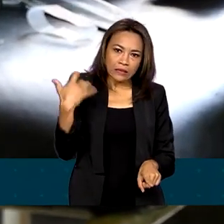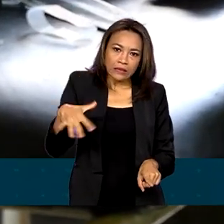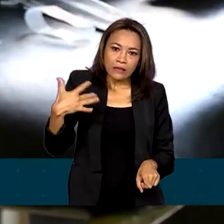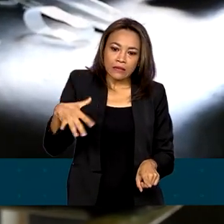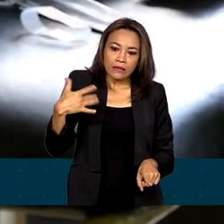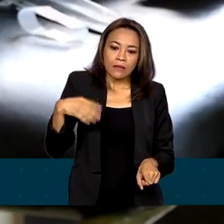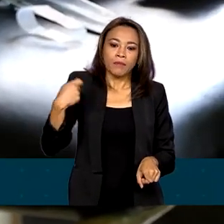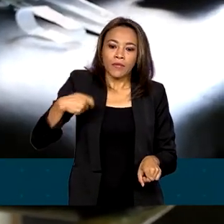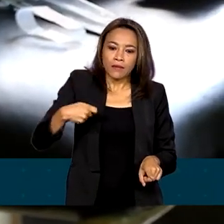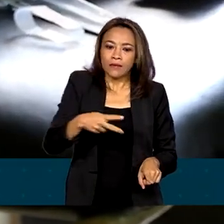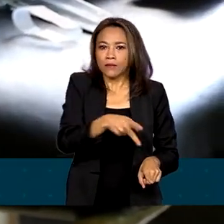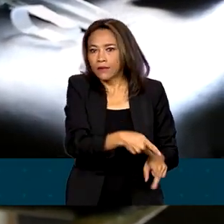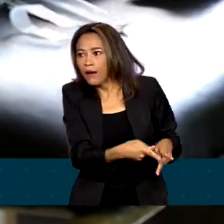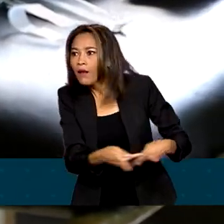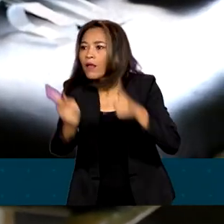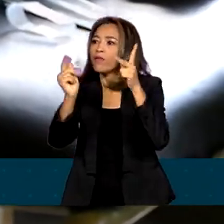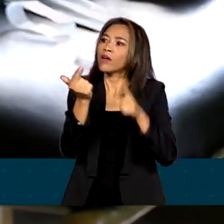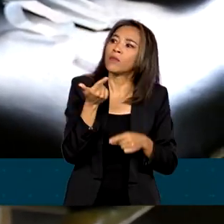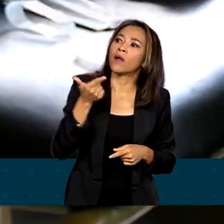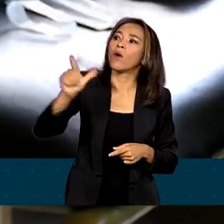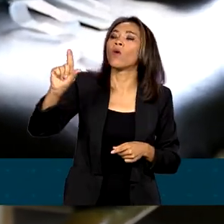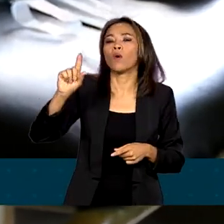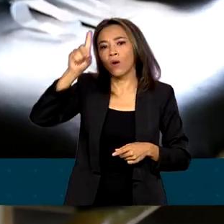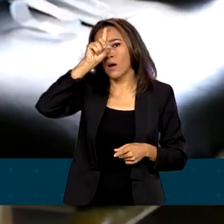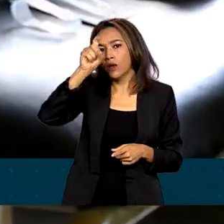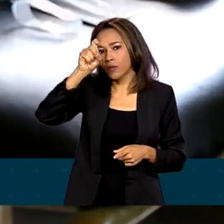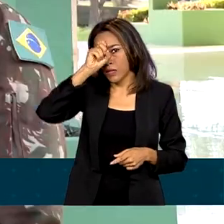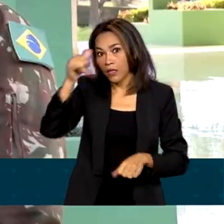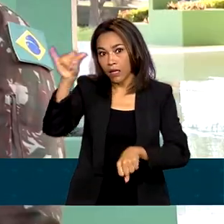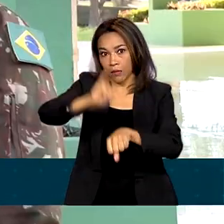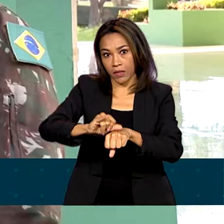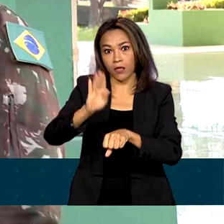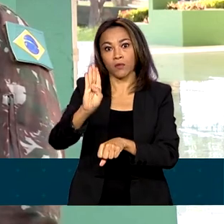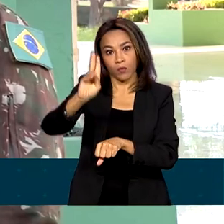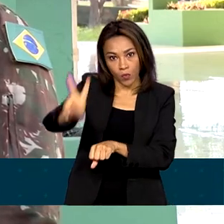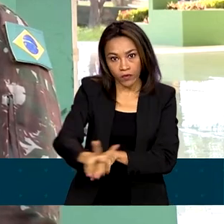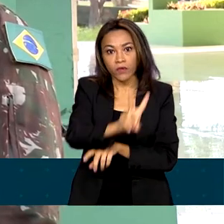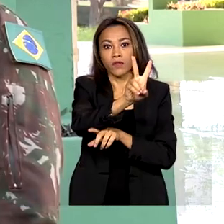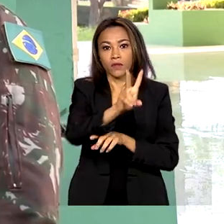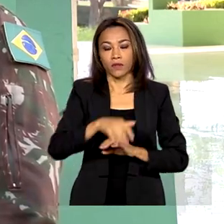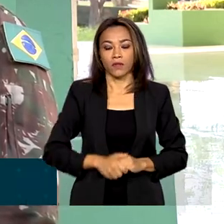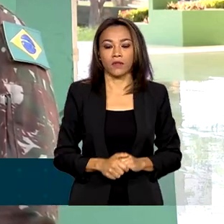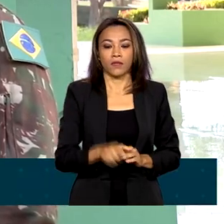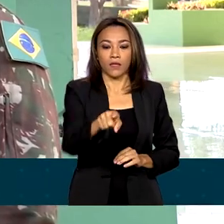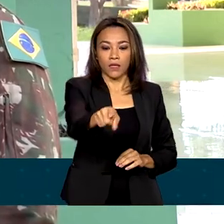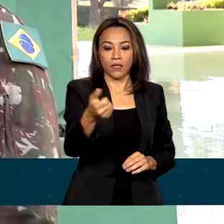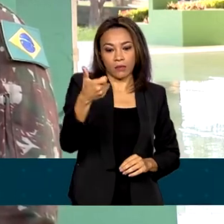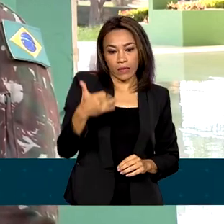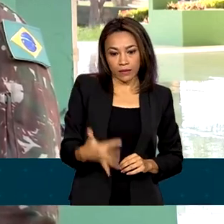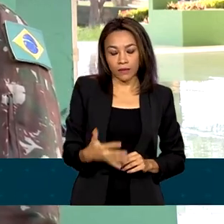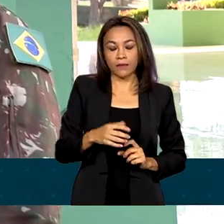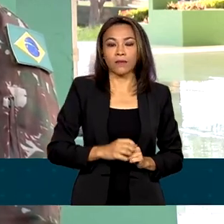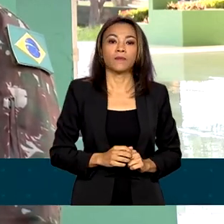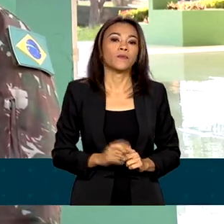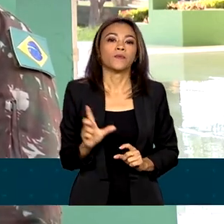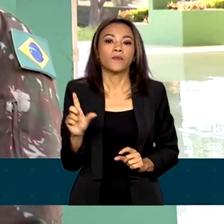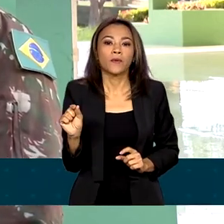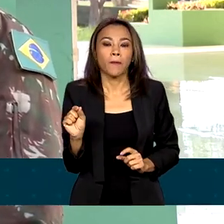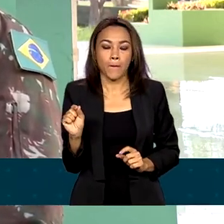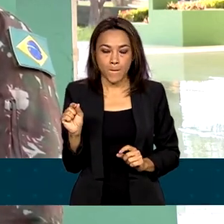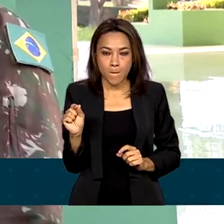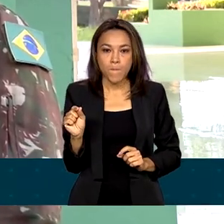ser transferido de aeronave para um dos hospitais de Boa Vista. O que a gente lá no Pelotão Especial de Fronteira busca fazer é